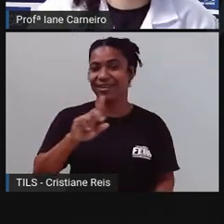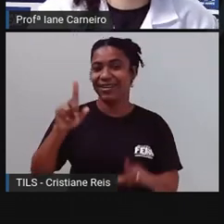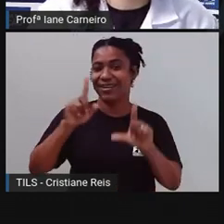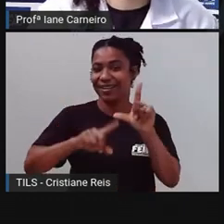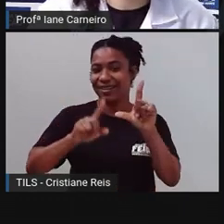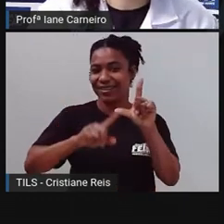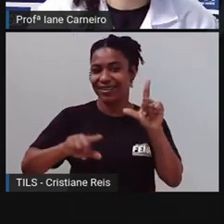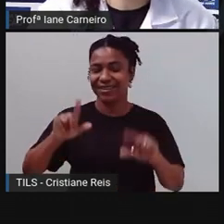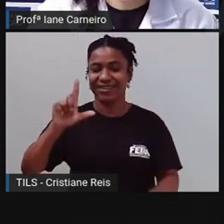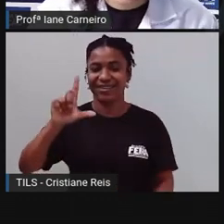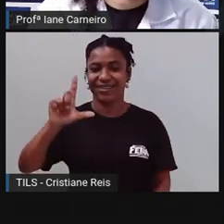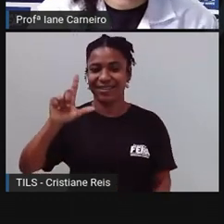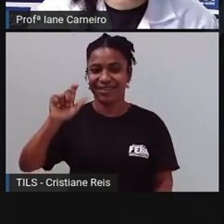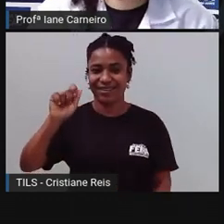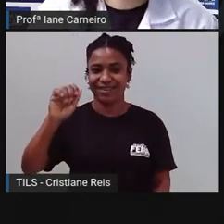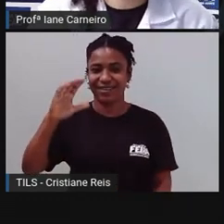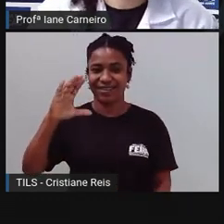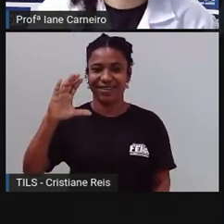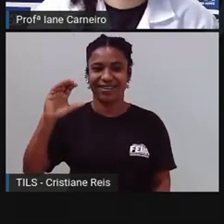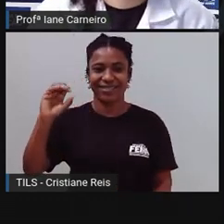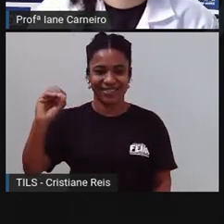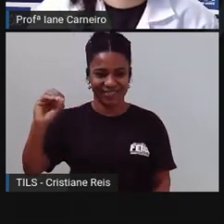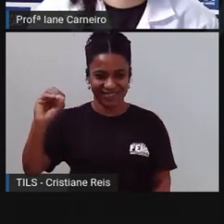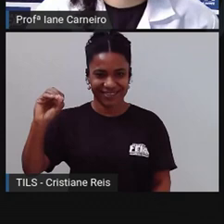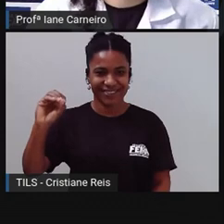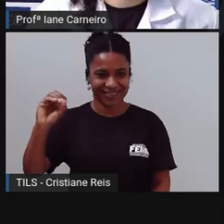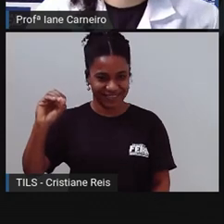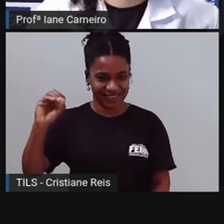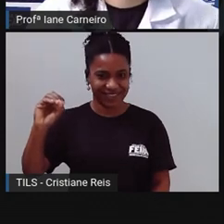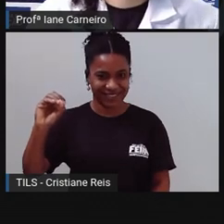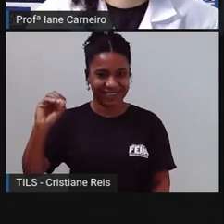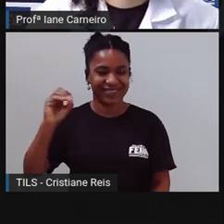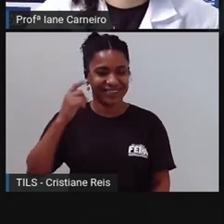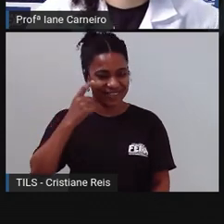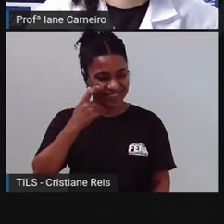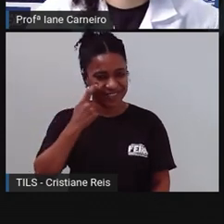inicial da palavra laço? A letra? Lê.